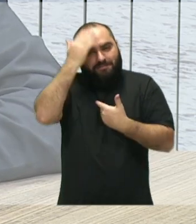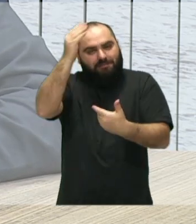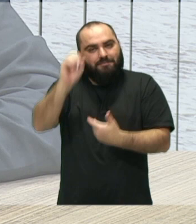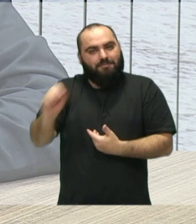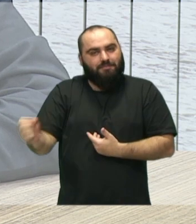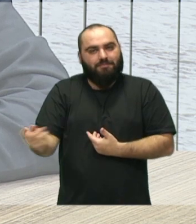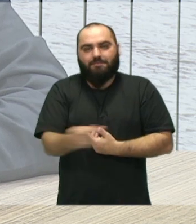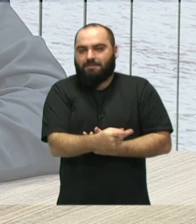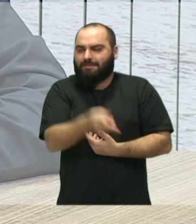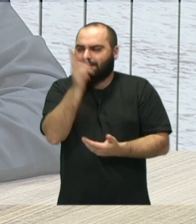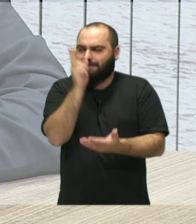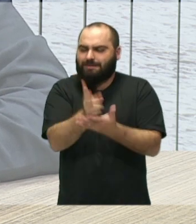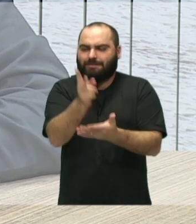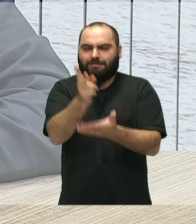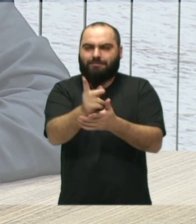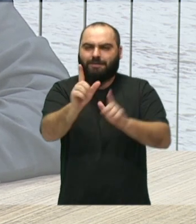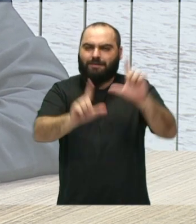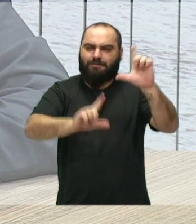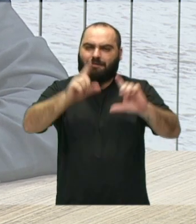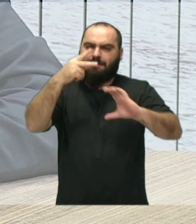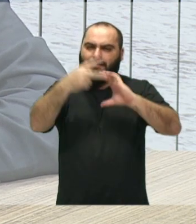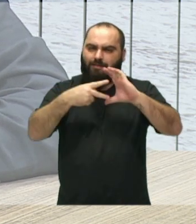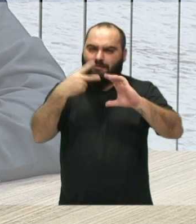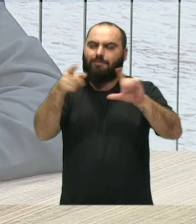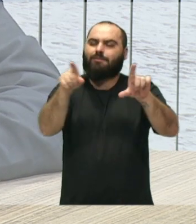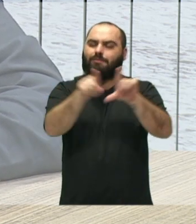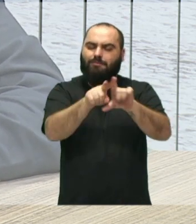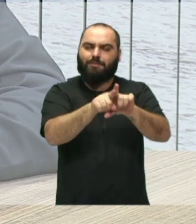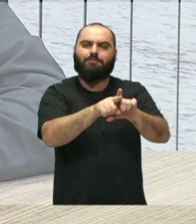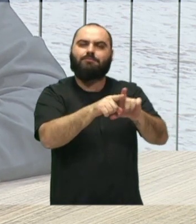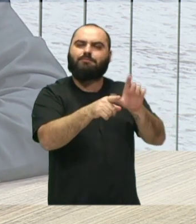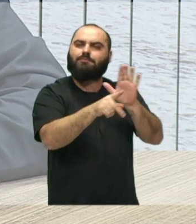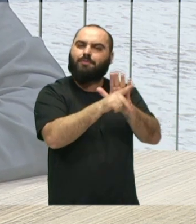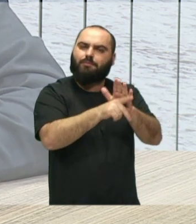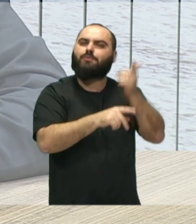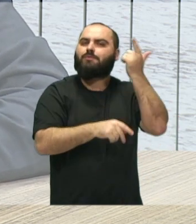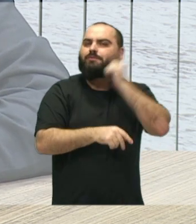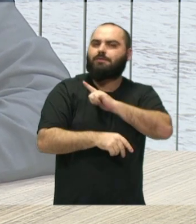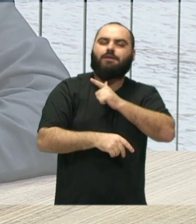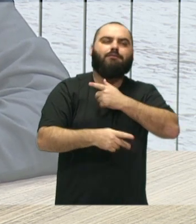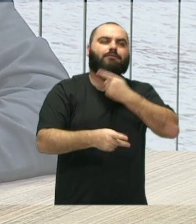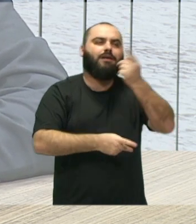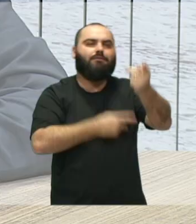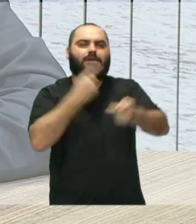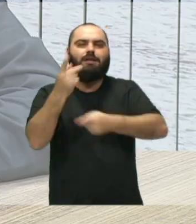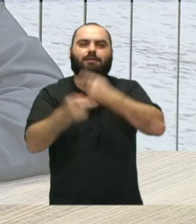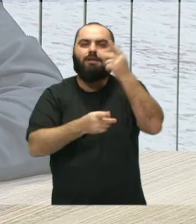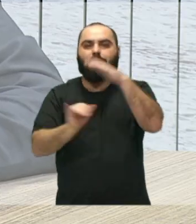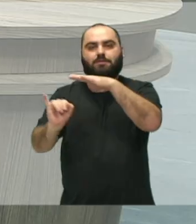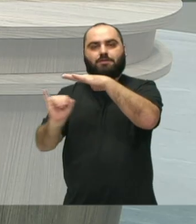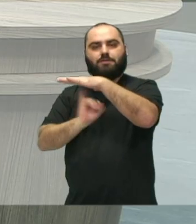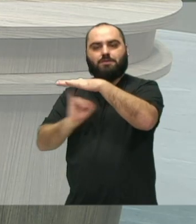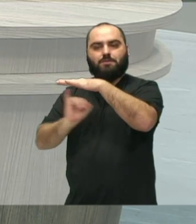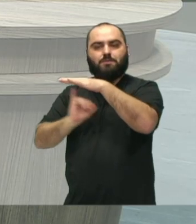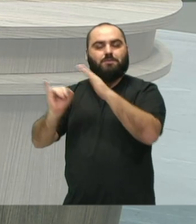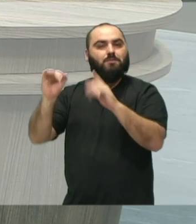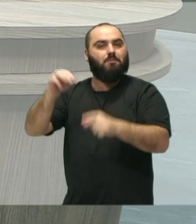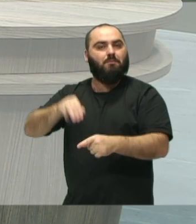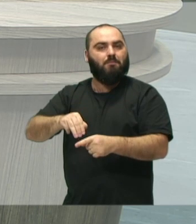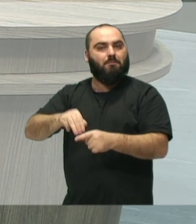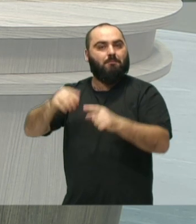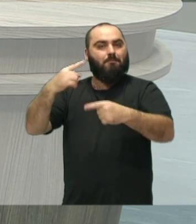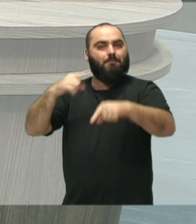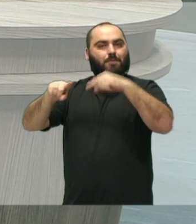Câmara Aberta sempre deixam essas portas abertas para a gente falar então do nosso querido Conservatório de Música de Itajaí, que está